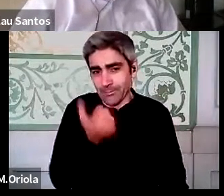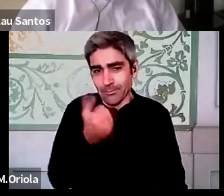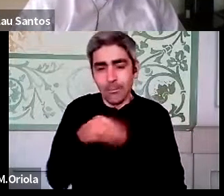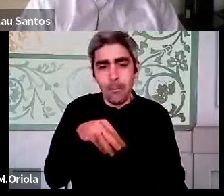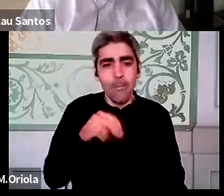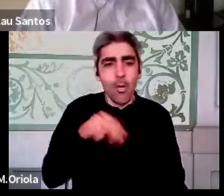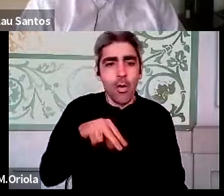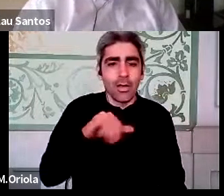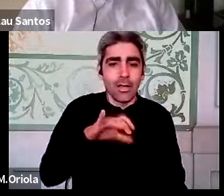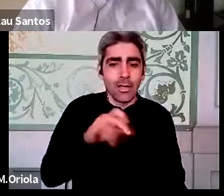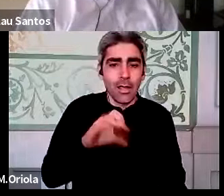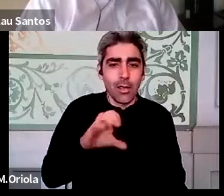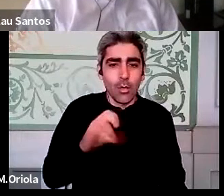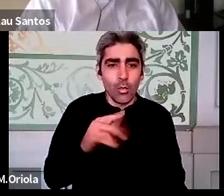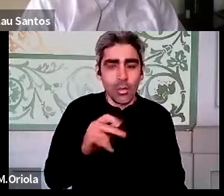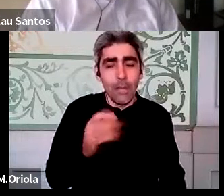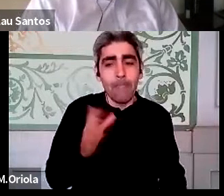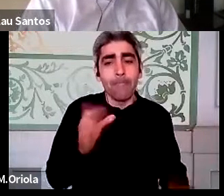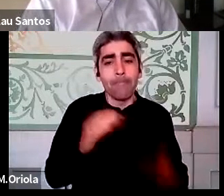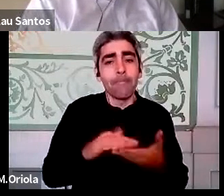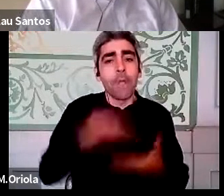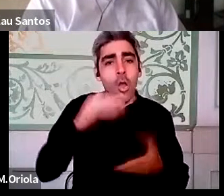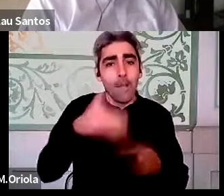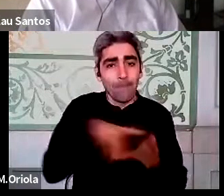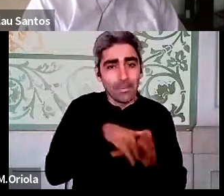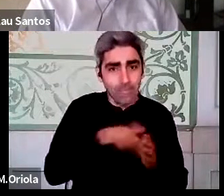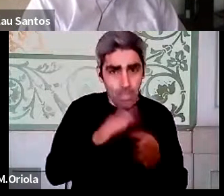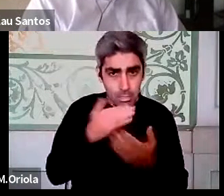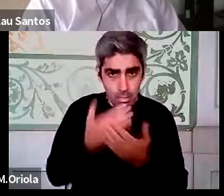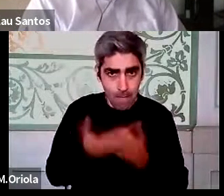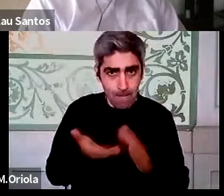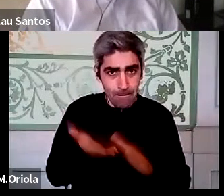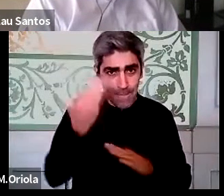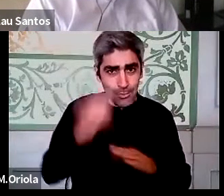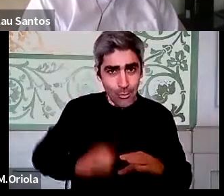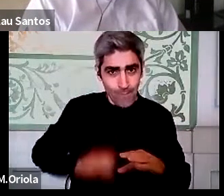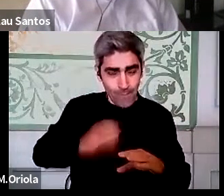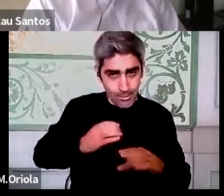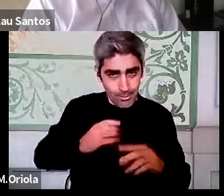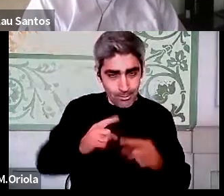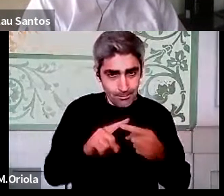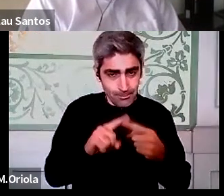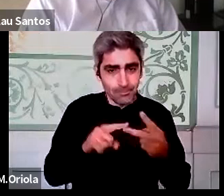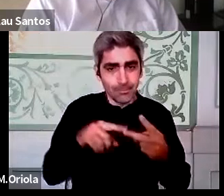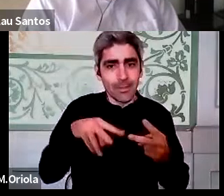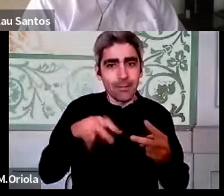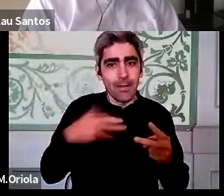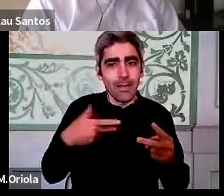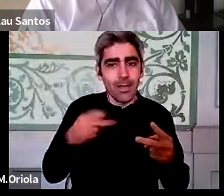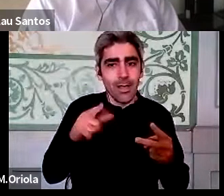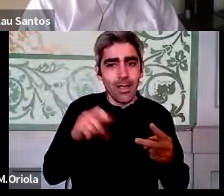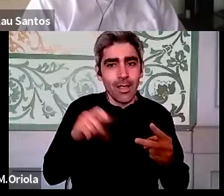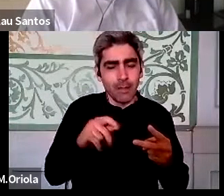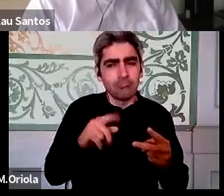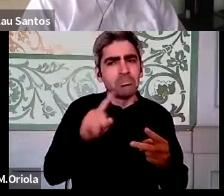Coinha que nos coloca a questão maior participação porque existe maior confiança. A Madalena coloca-nos a questão será que os